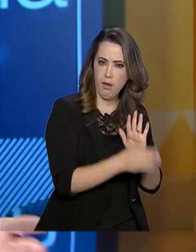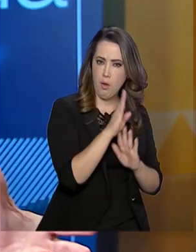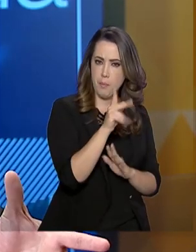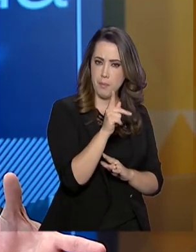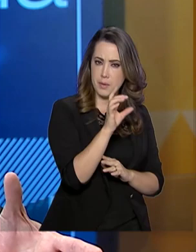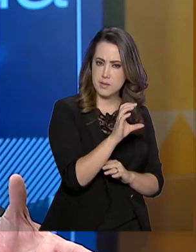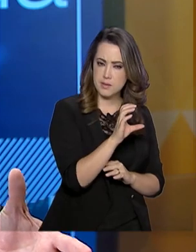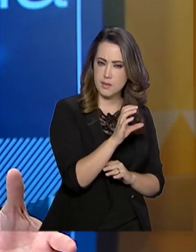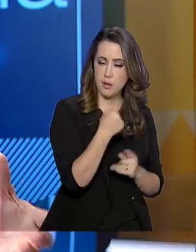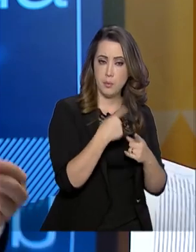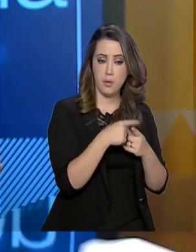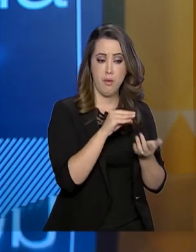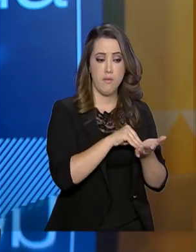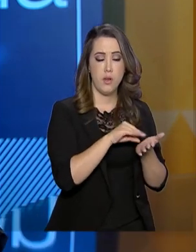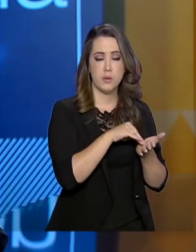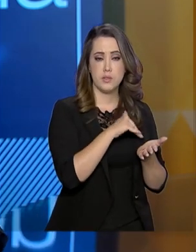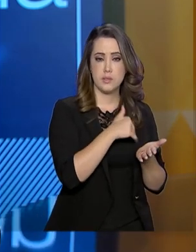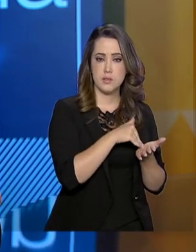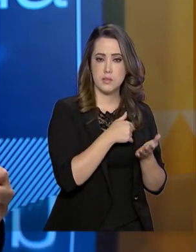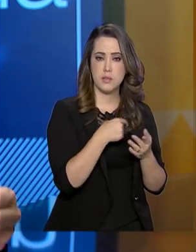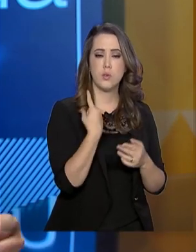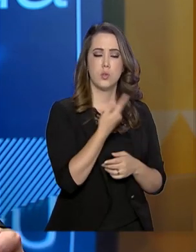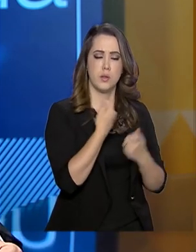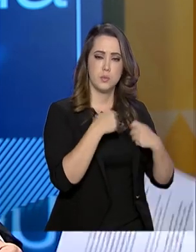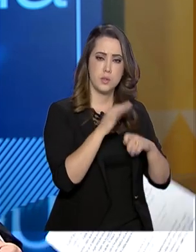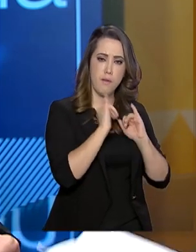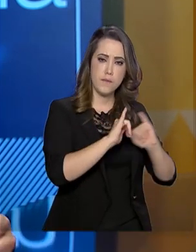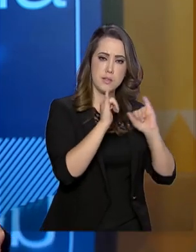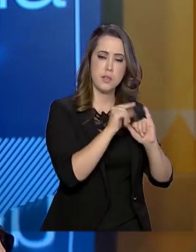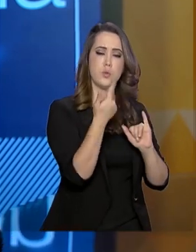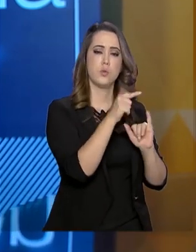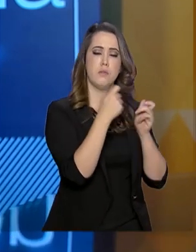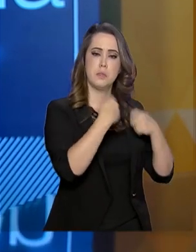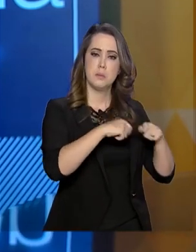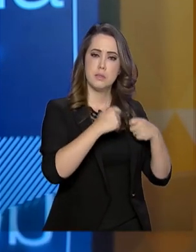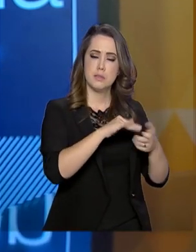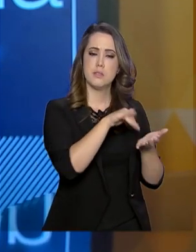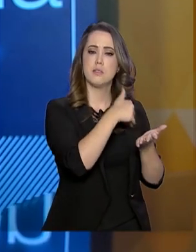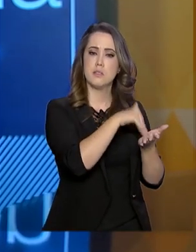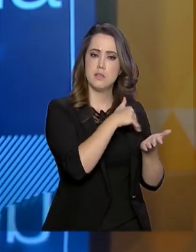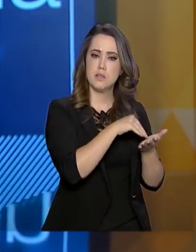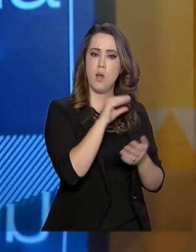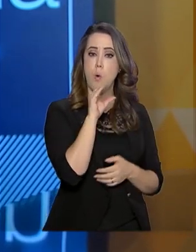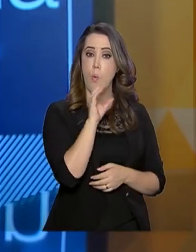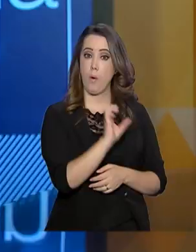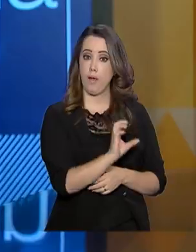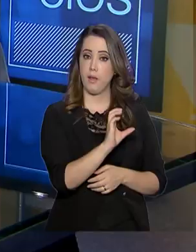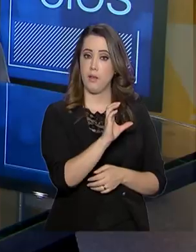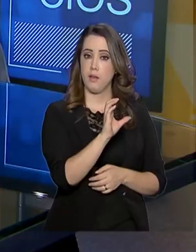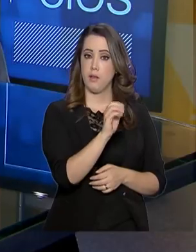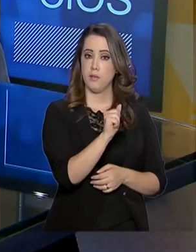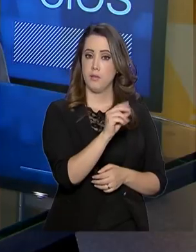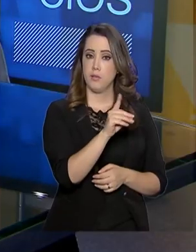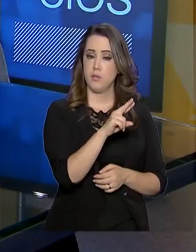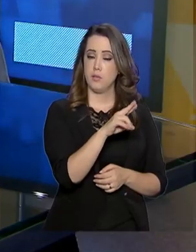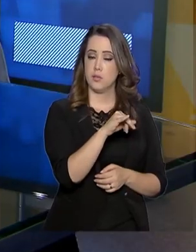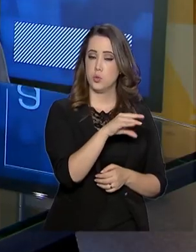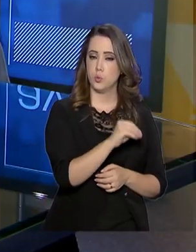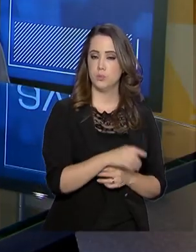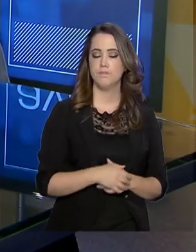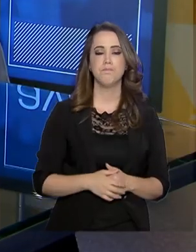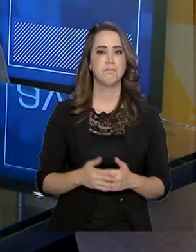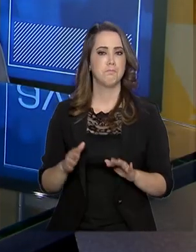disso. É importante a gente reafirmar a necessidade dessas pessoas se cadastrarem no Cade Único. Sem soma de dúvidas.